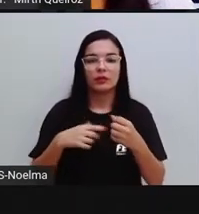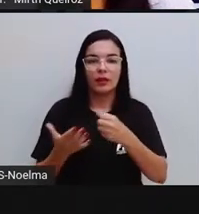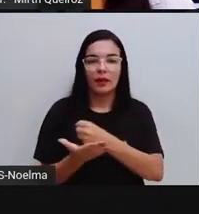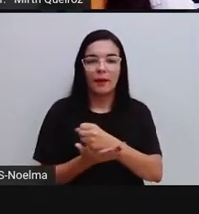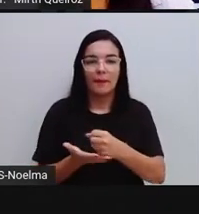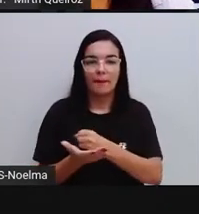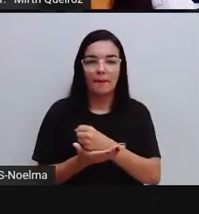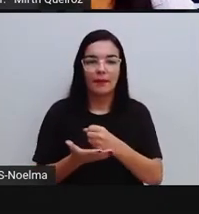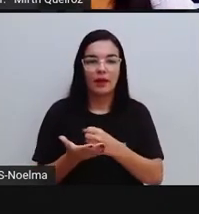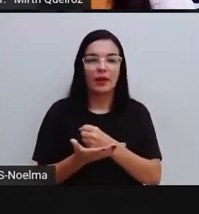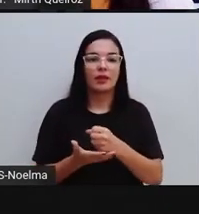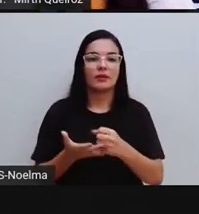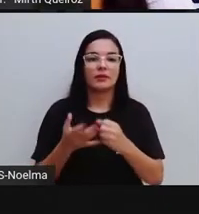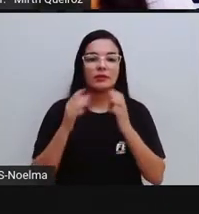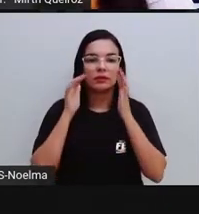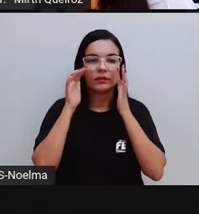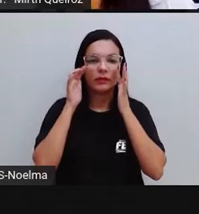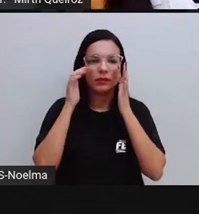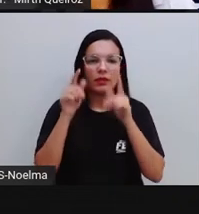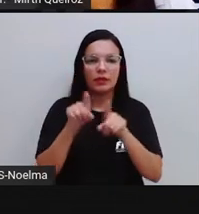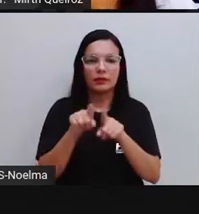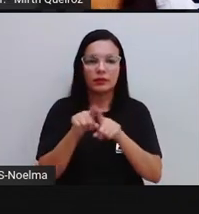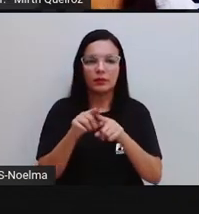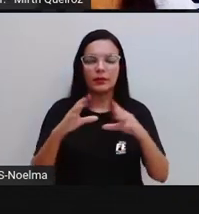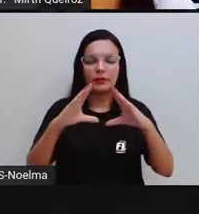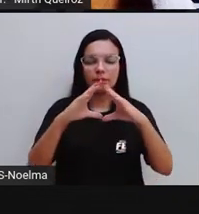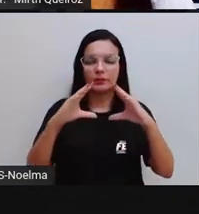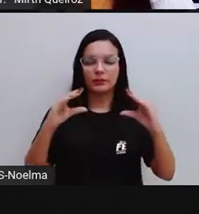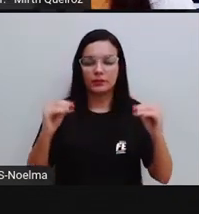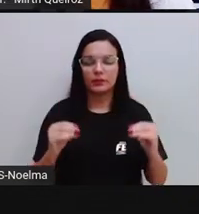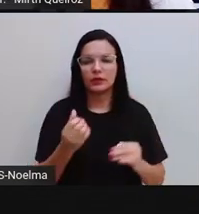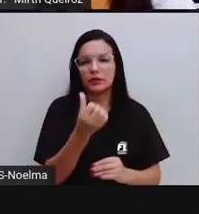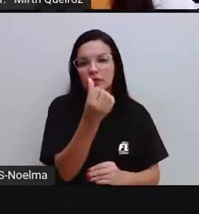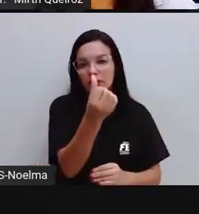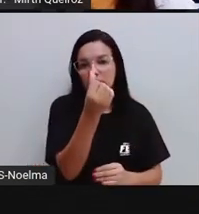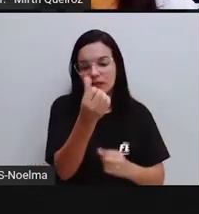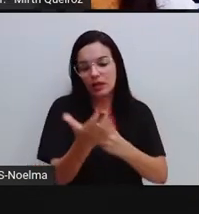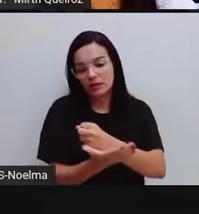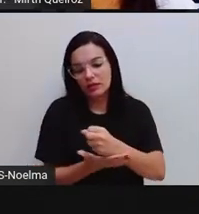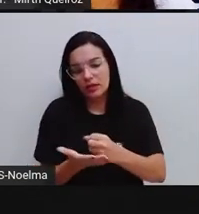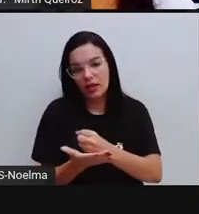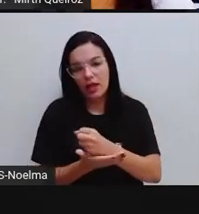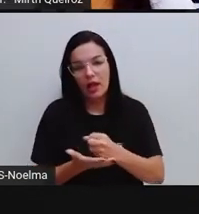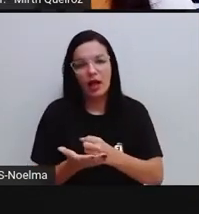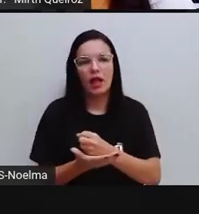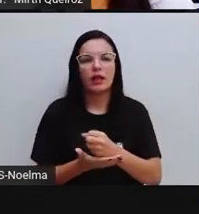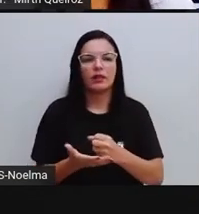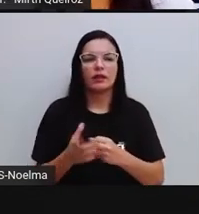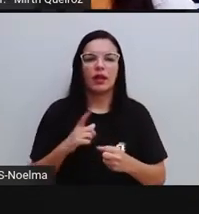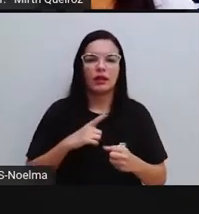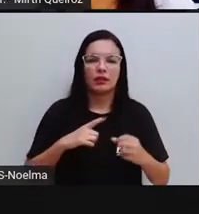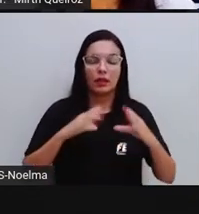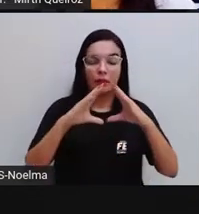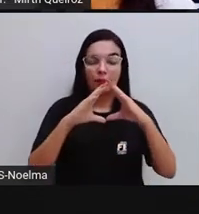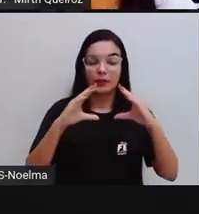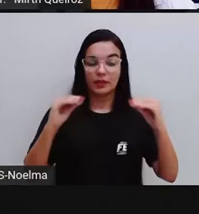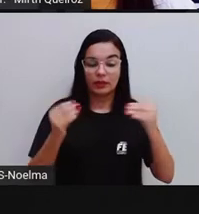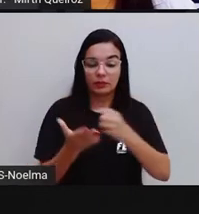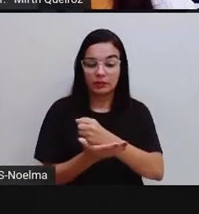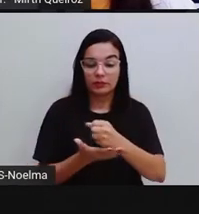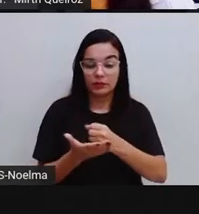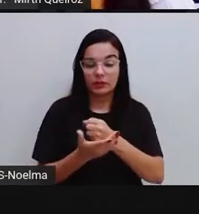paralelepípedos do retângulo, pirâmide de base hexagonal, prisma de base hexagonal, pirâmide de base